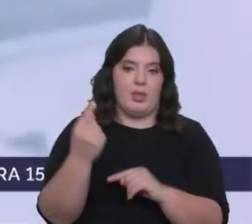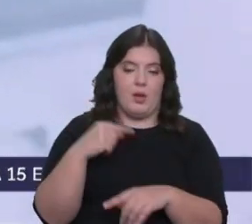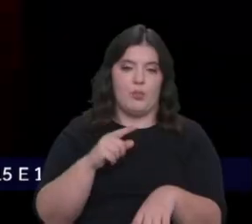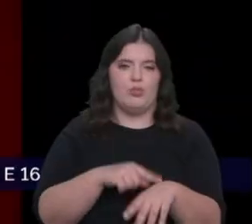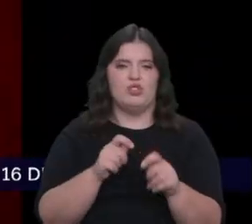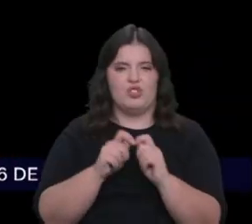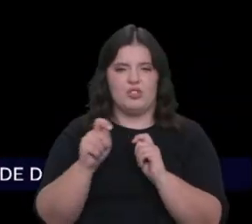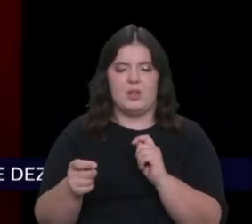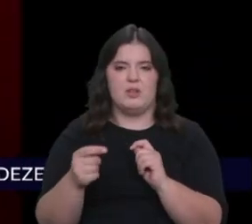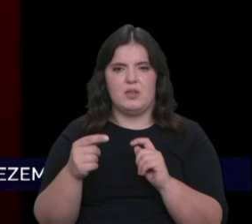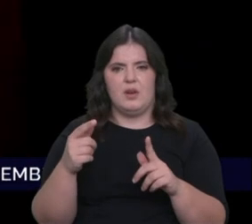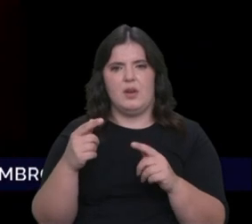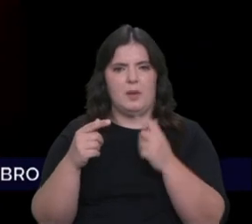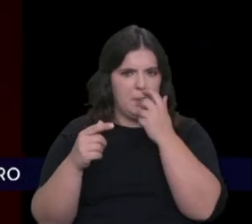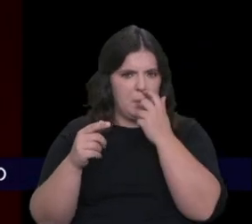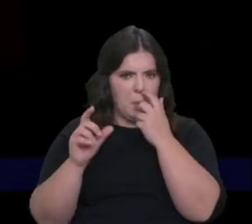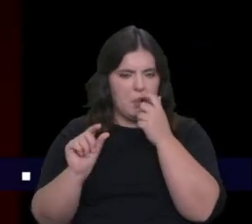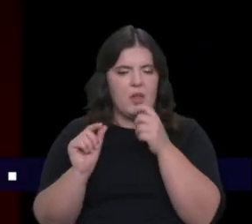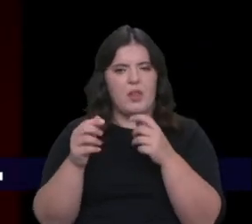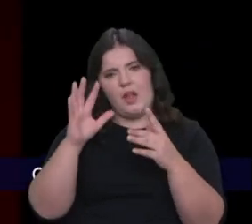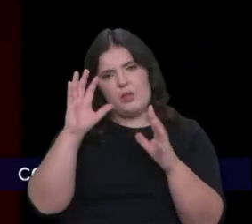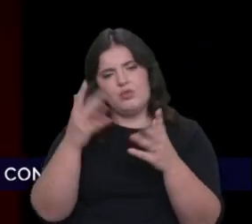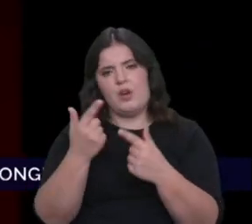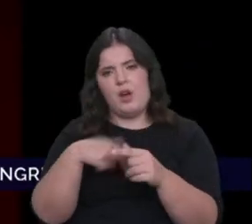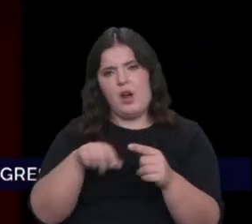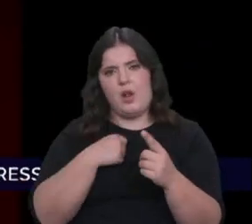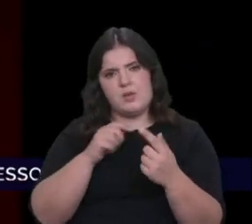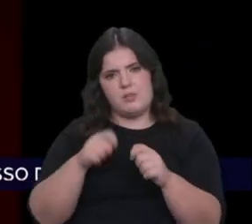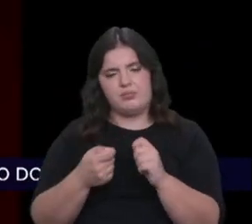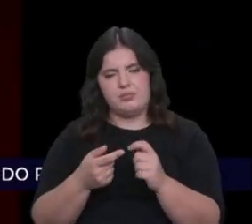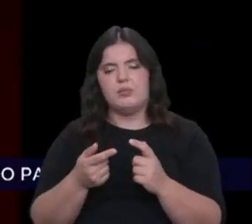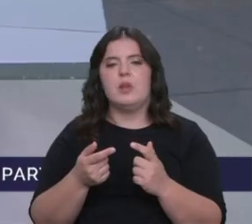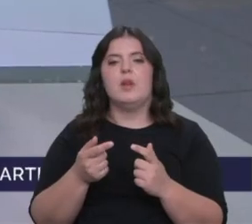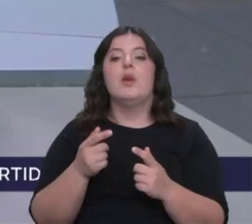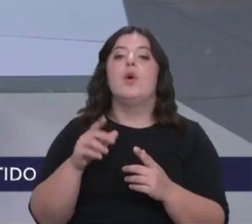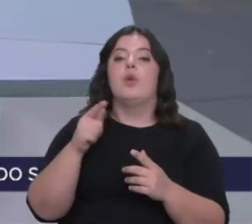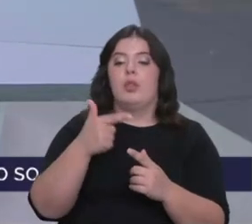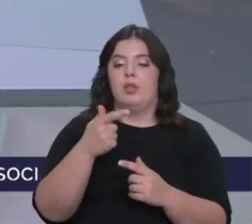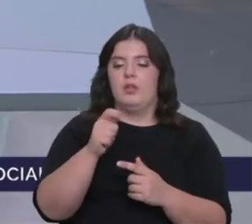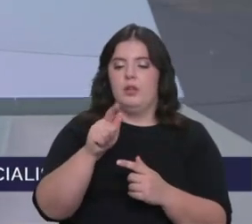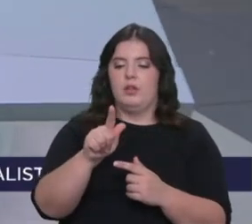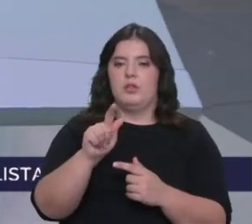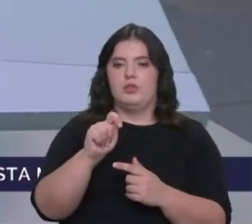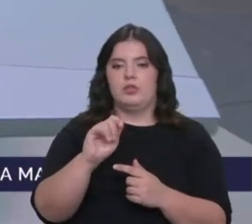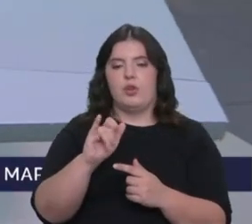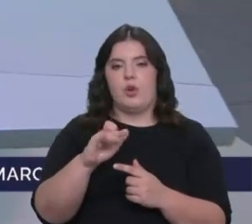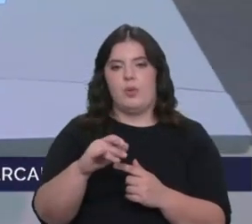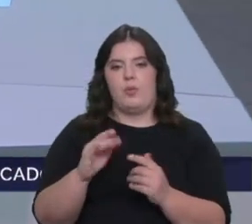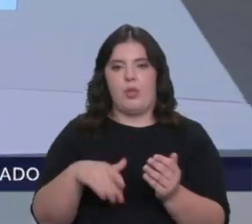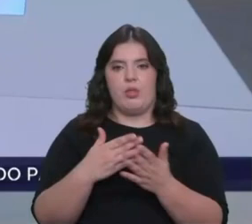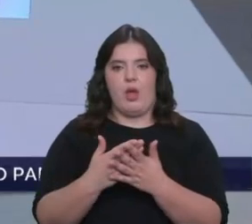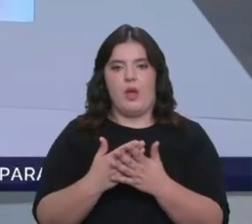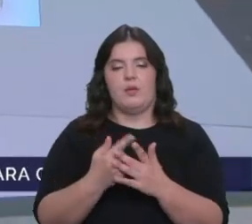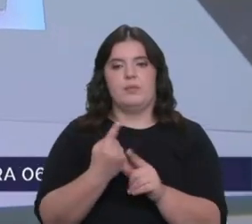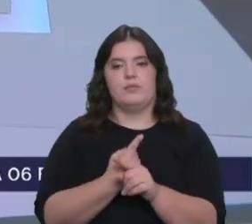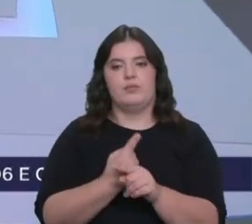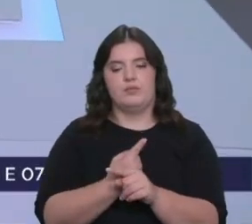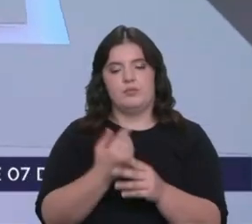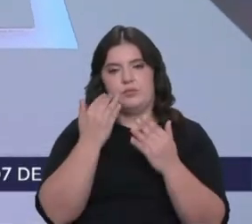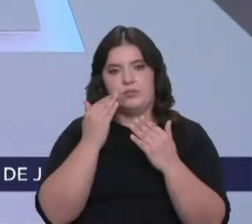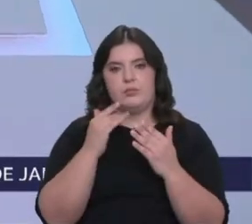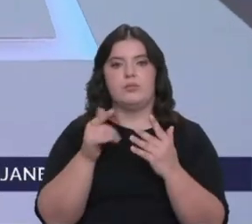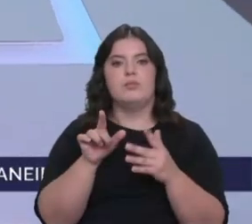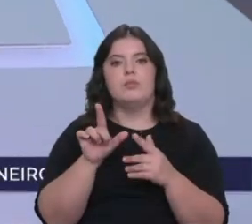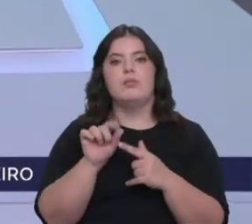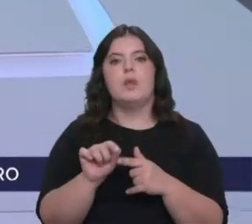abalou, abalou, aliás, um bocadinho a nossa atmosfera. O telescópio James Webb continua a fornecer dados científicos que têm sido preciosos